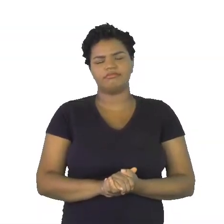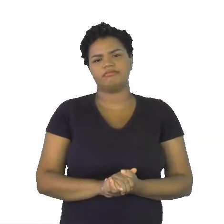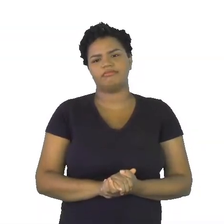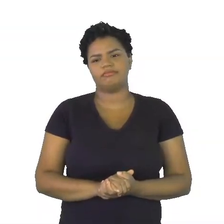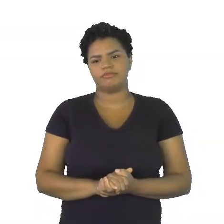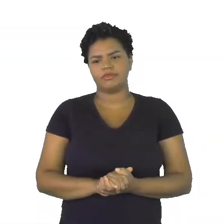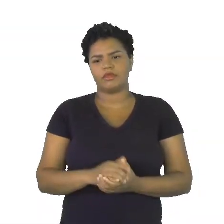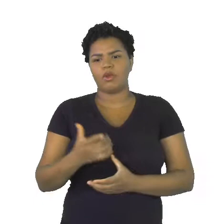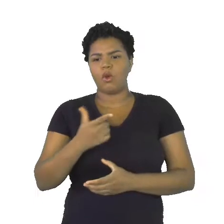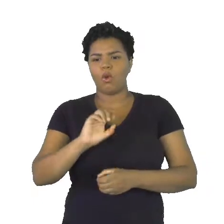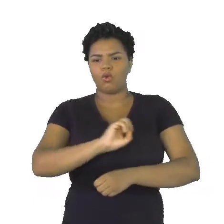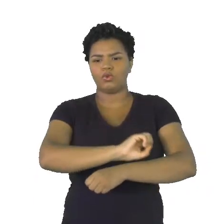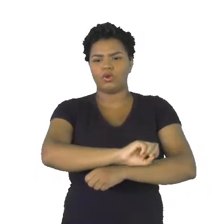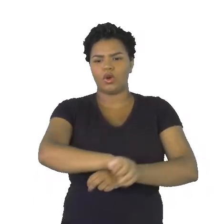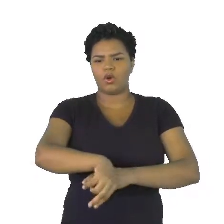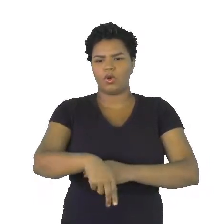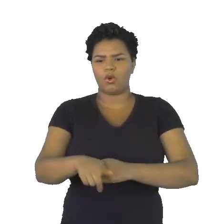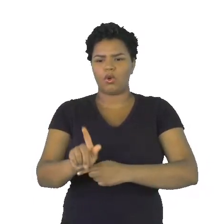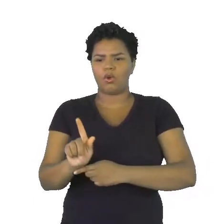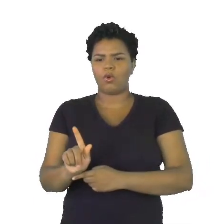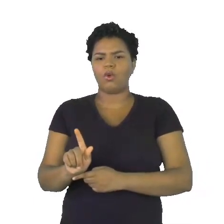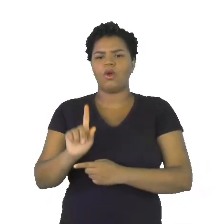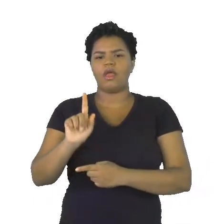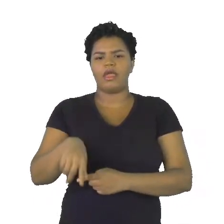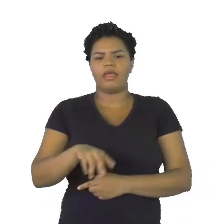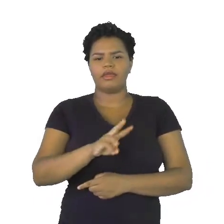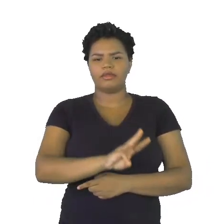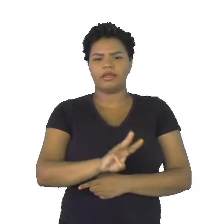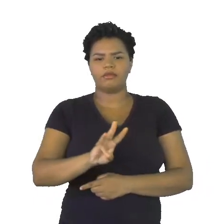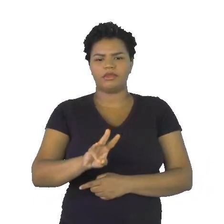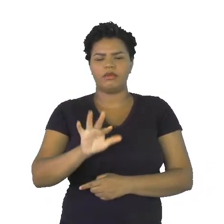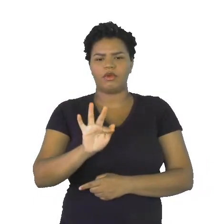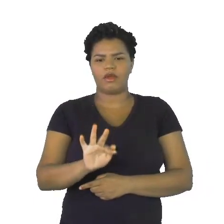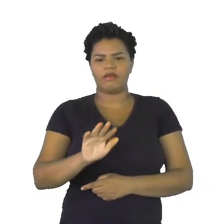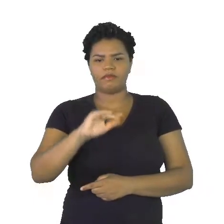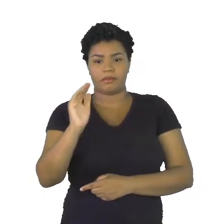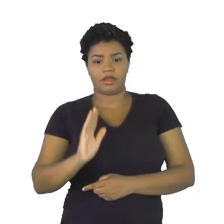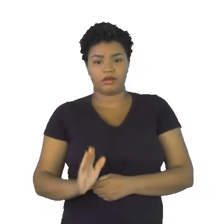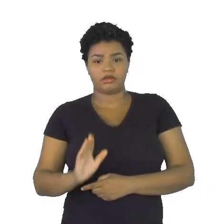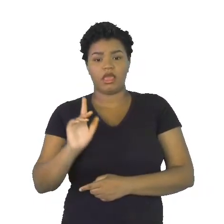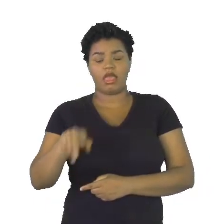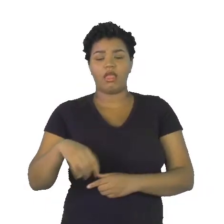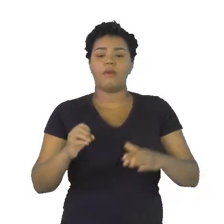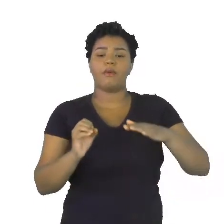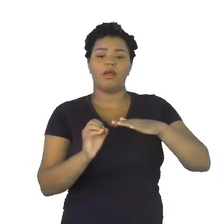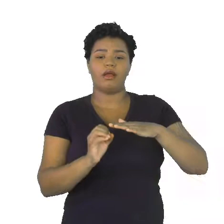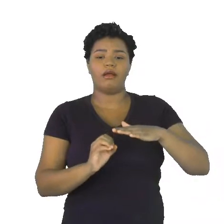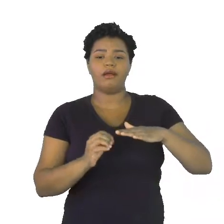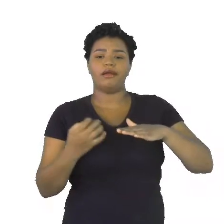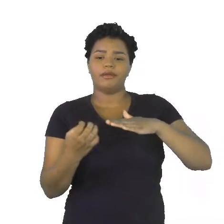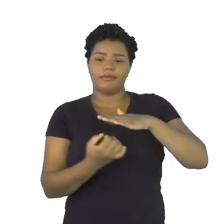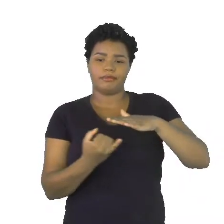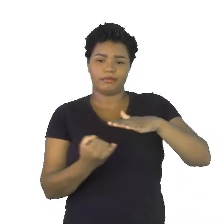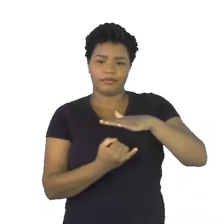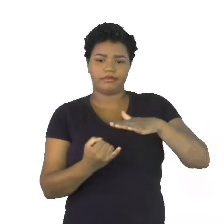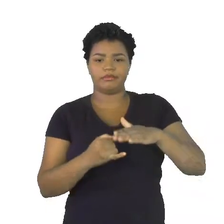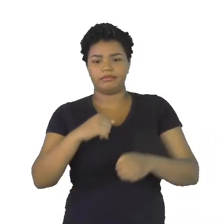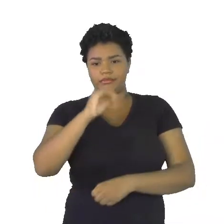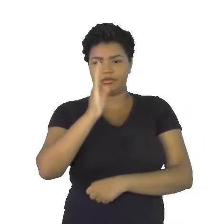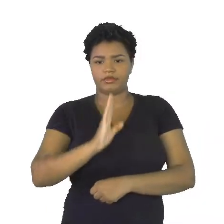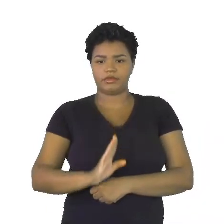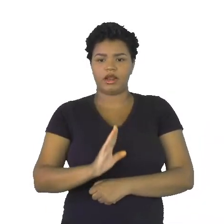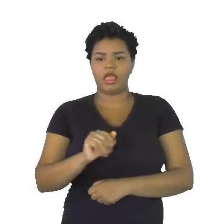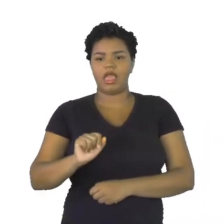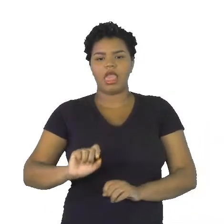atua aqui no nosso país é a WWF Brasil, que é uma organização brasileira dedicada à conservação da